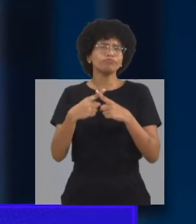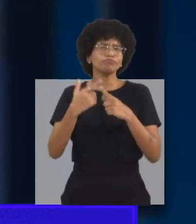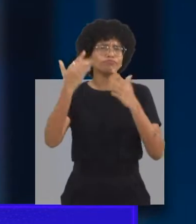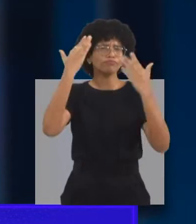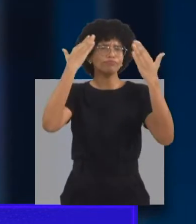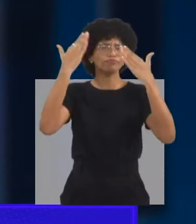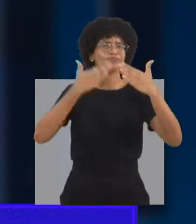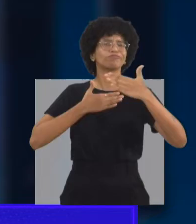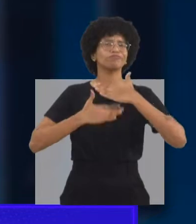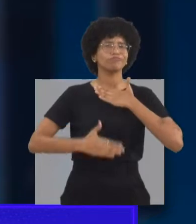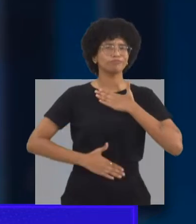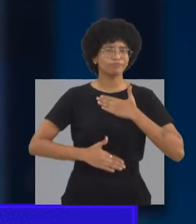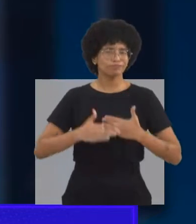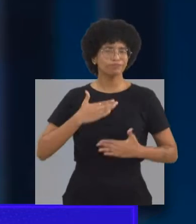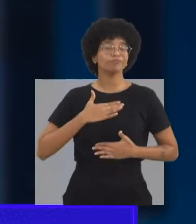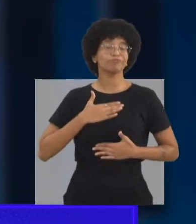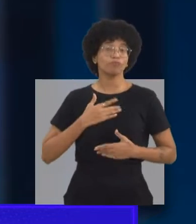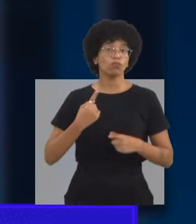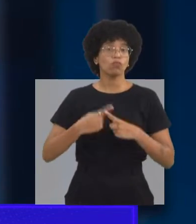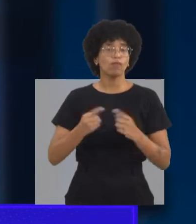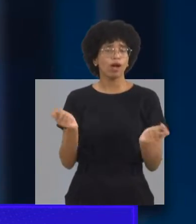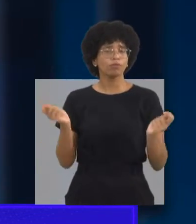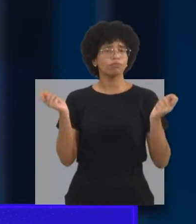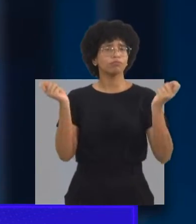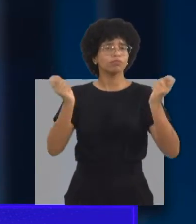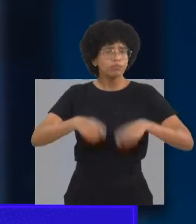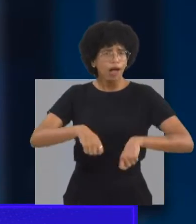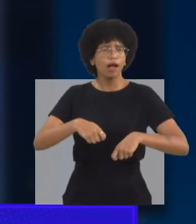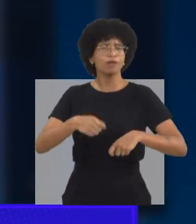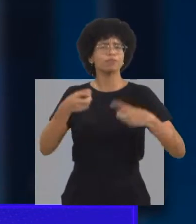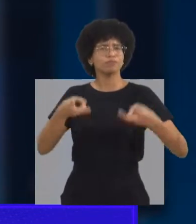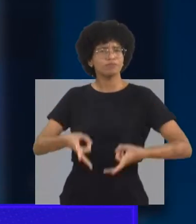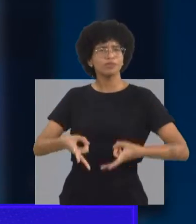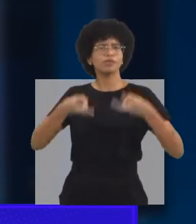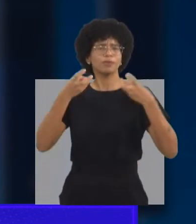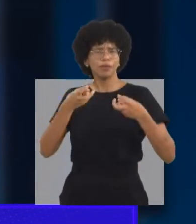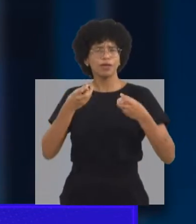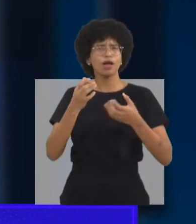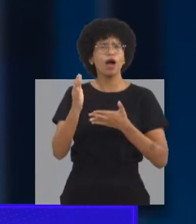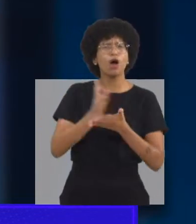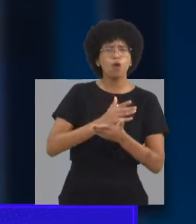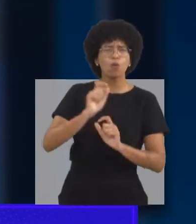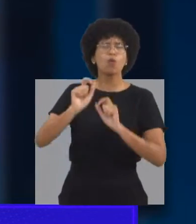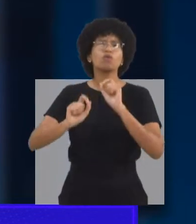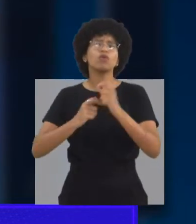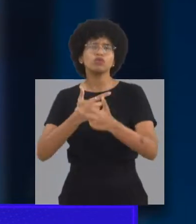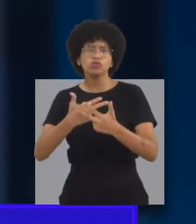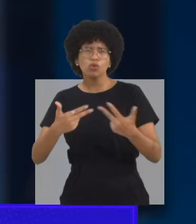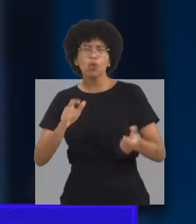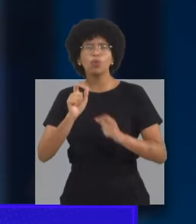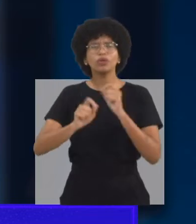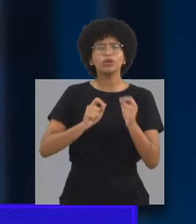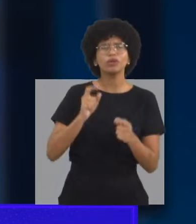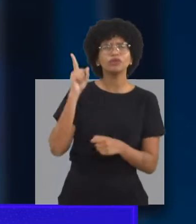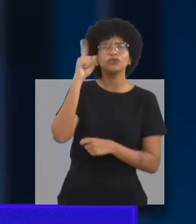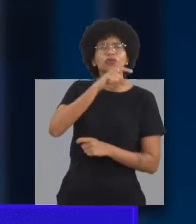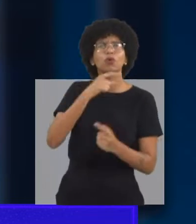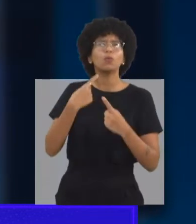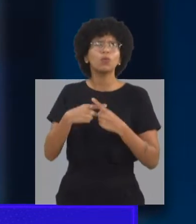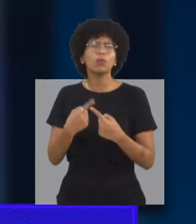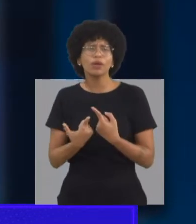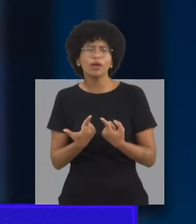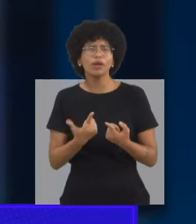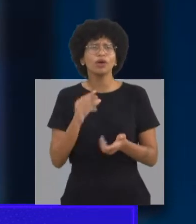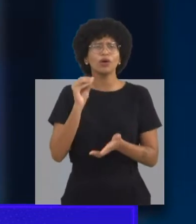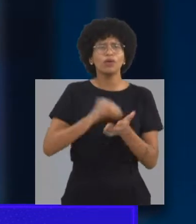pedagógicas, ou por uma mãe, uma família muito observadora, que nota que, não, eu quero uma avaliação da terapia ocupacional. Por que